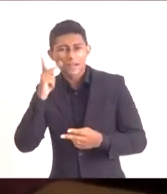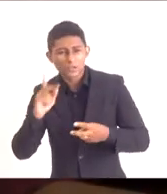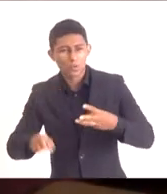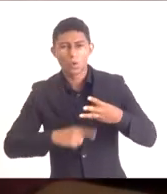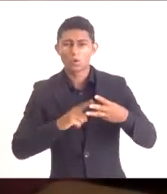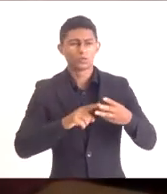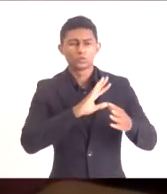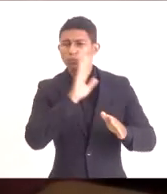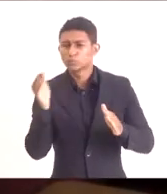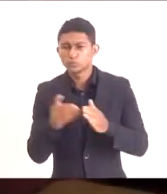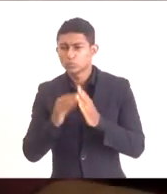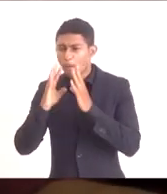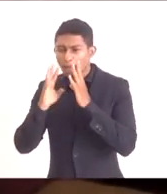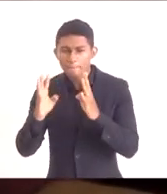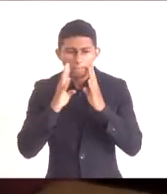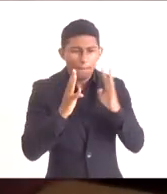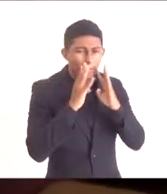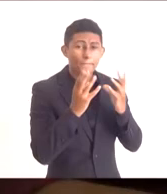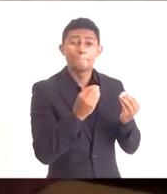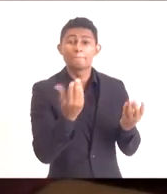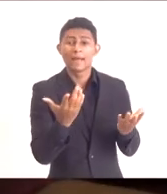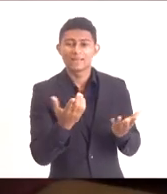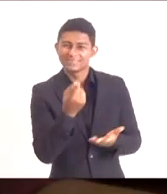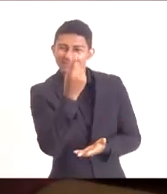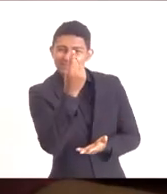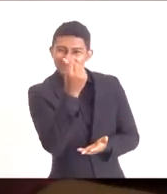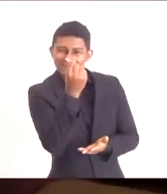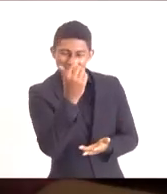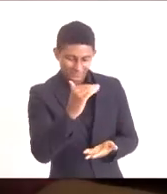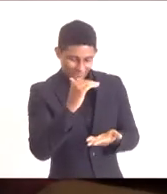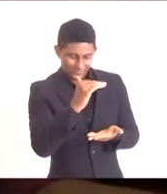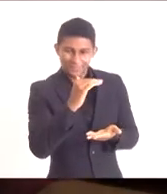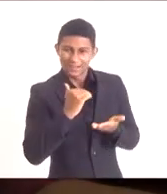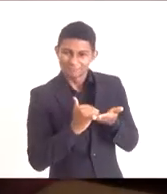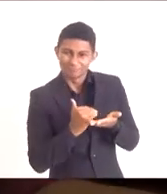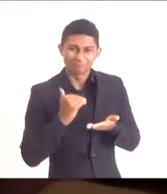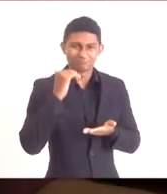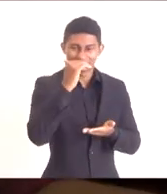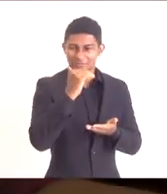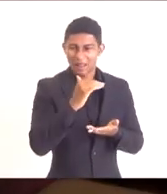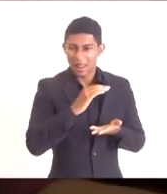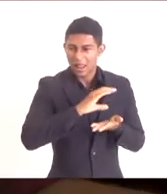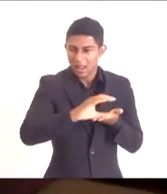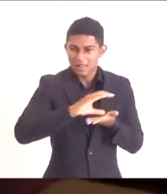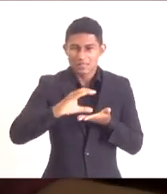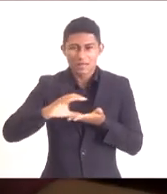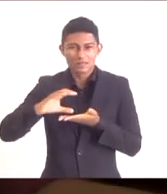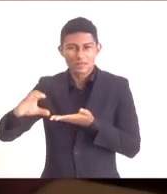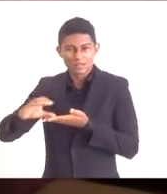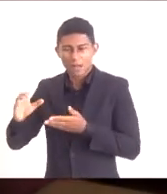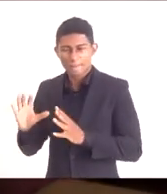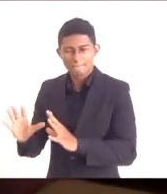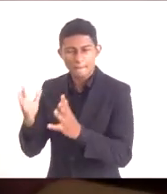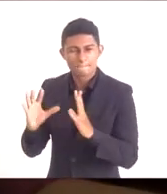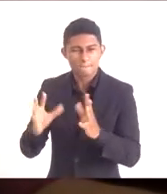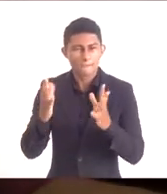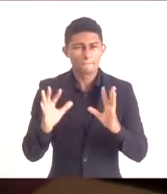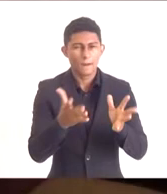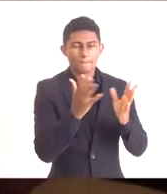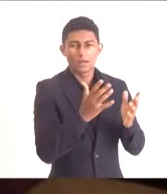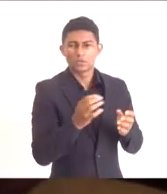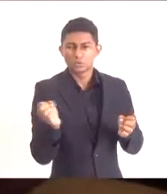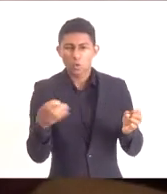usar o fundo, para que a gente possa ter investimentos indutores, prefeito Zé, para gerar novos